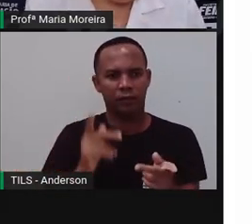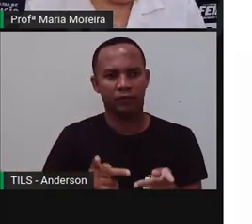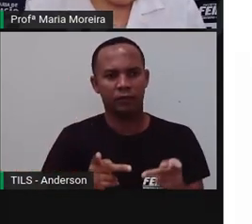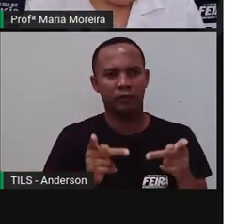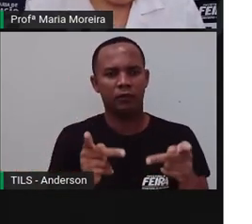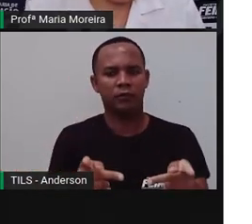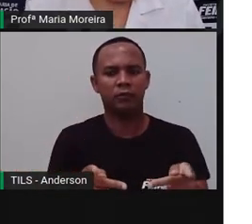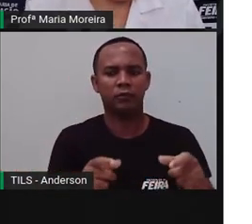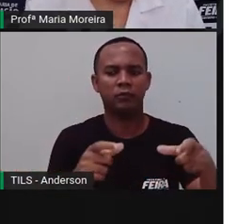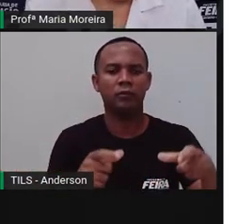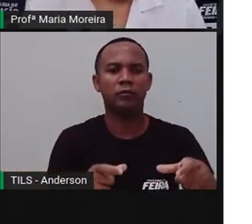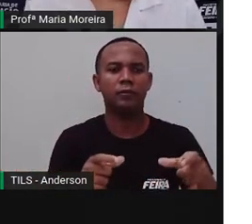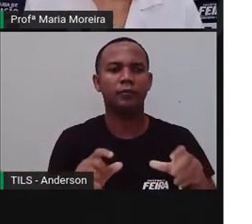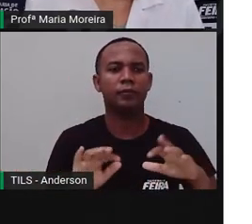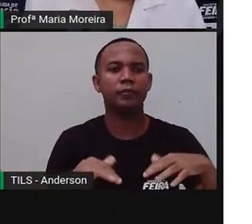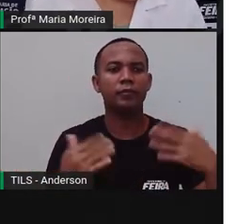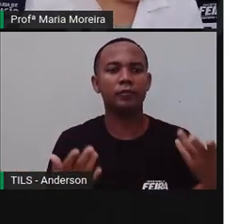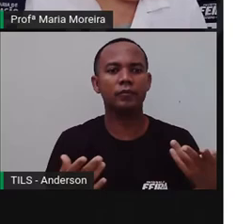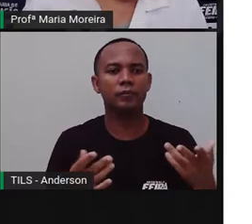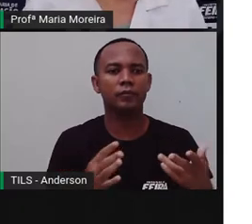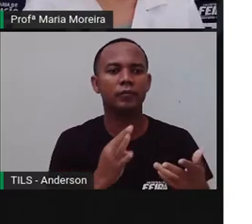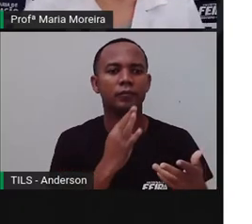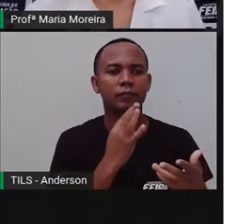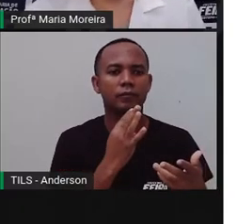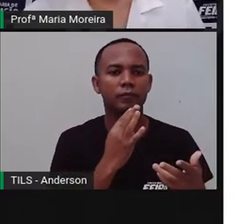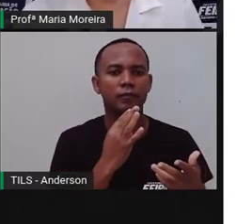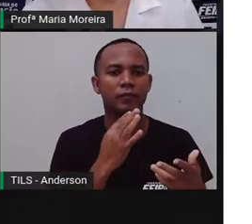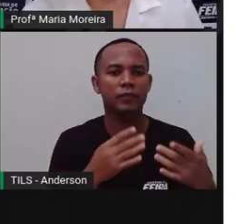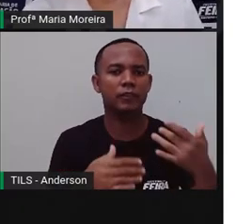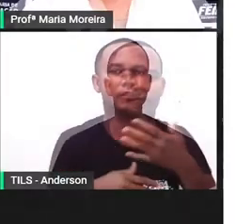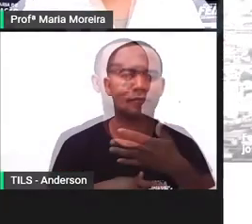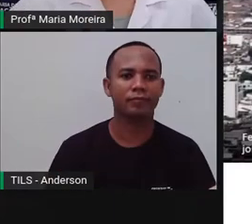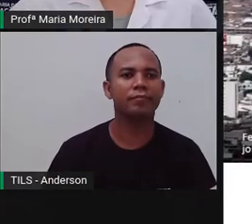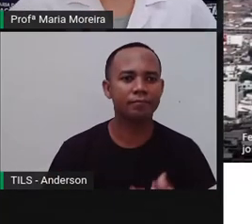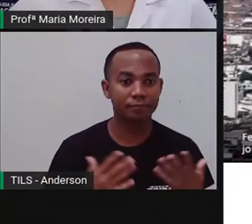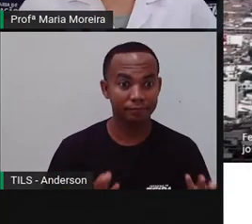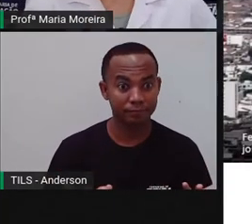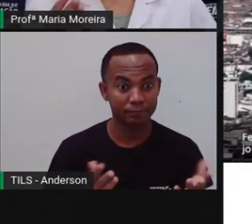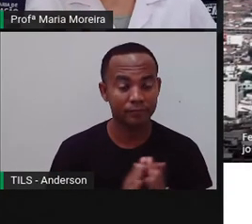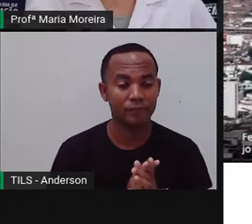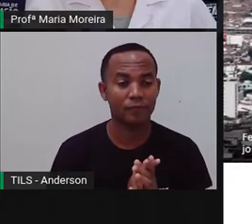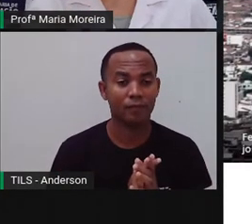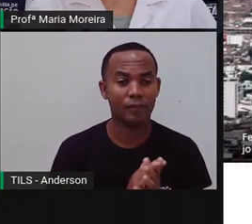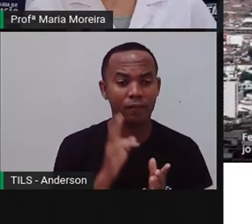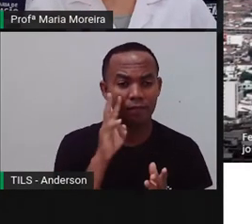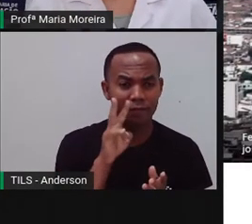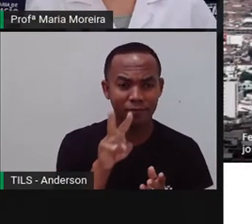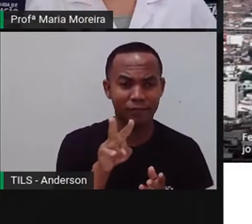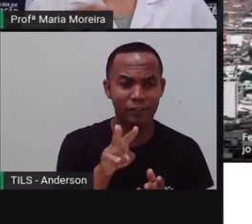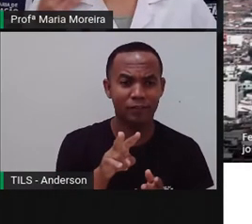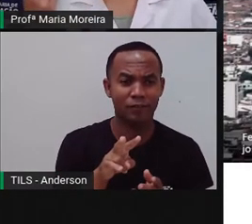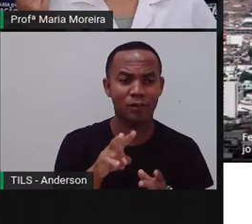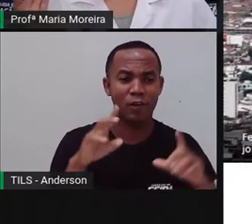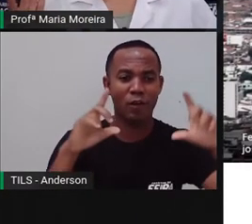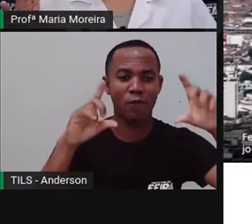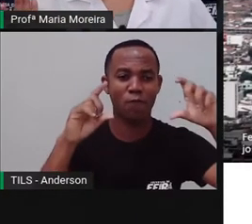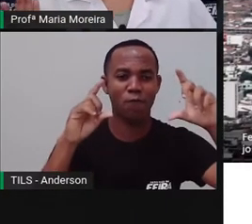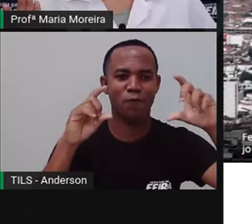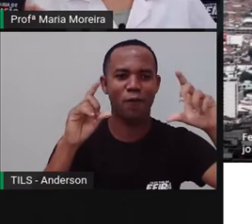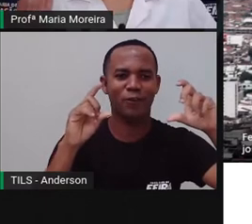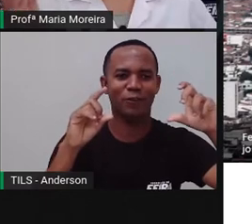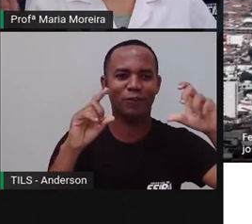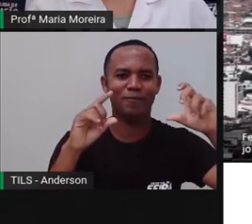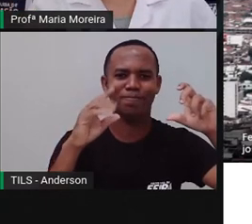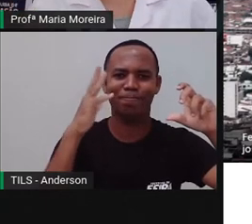que eu iria querer levar essa pessoa para conhecer a minha cidade, tá? Bom, olha só aqui, né, o cartão postal,